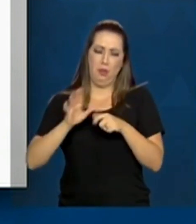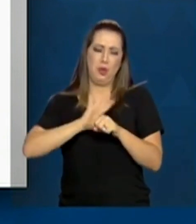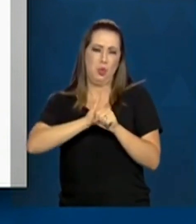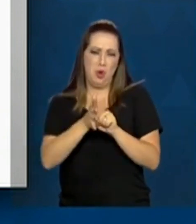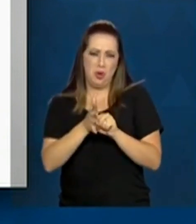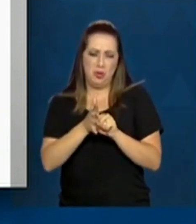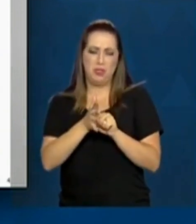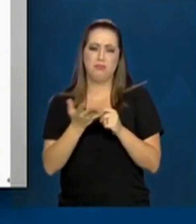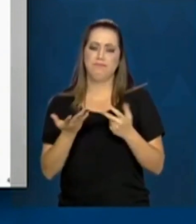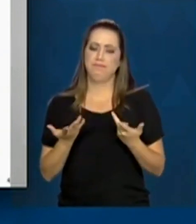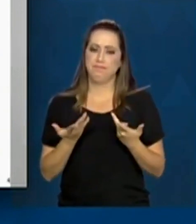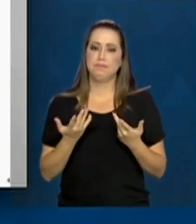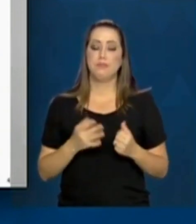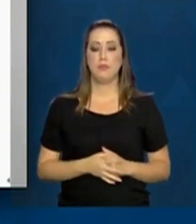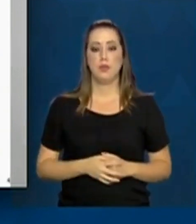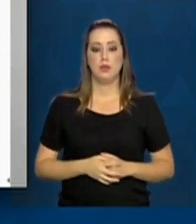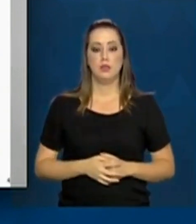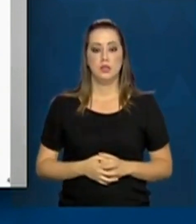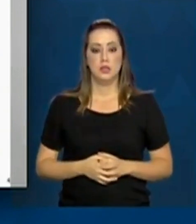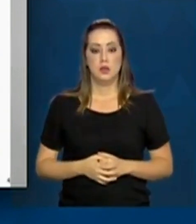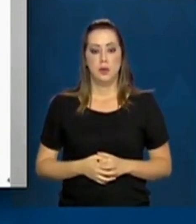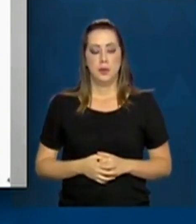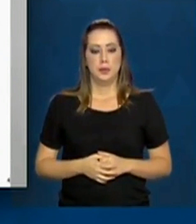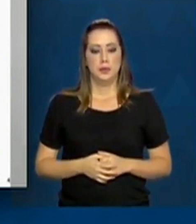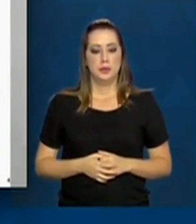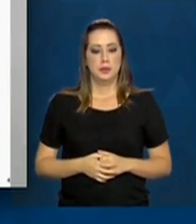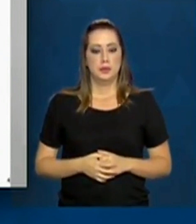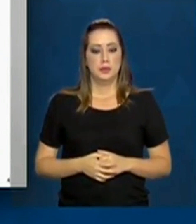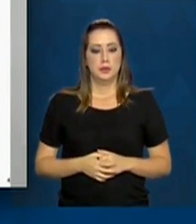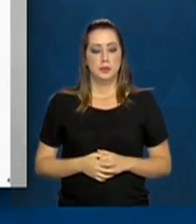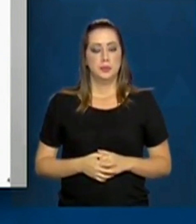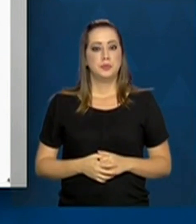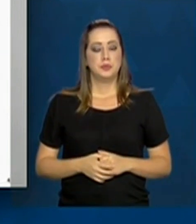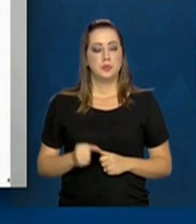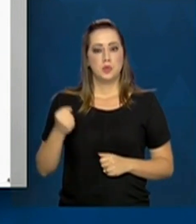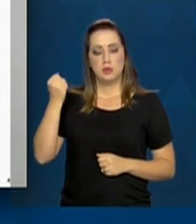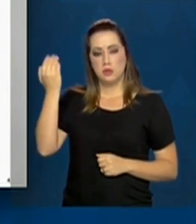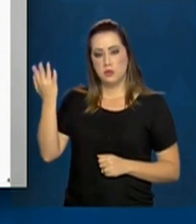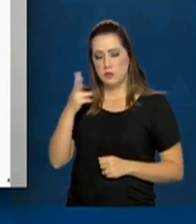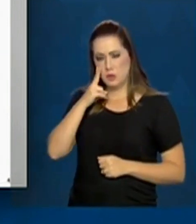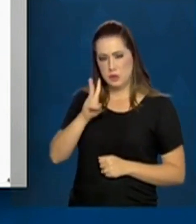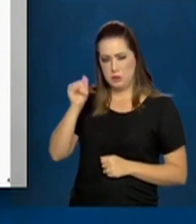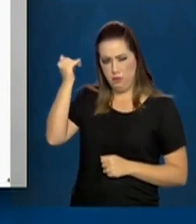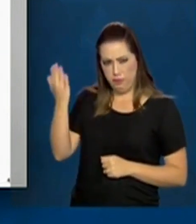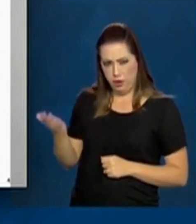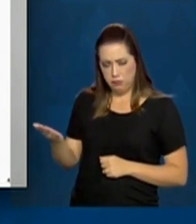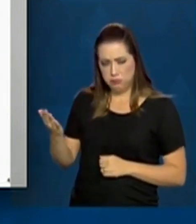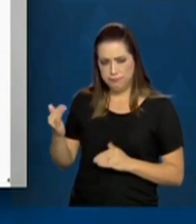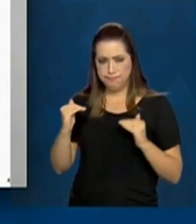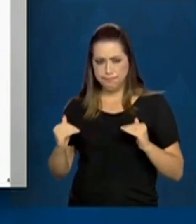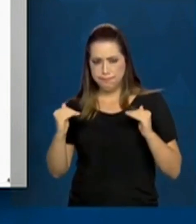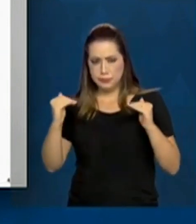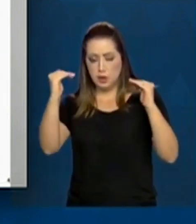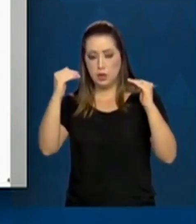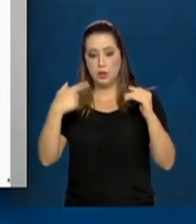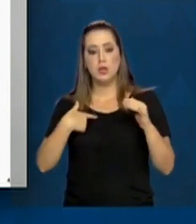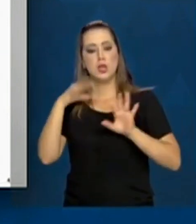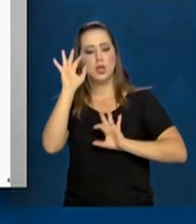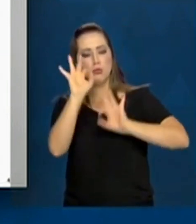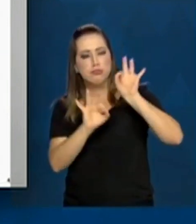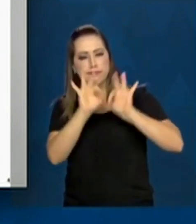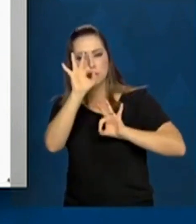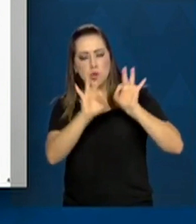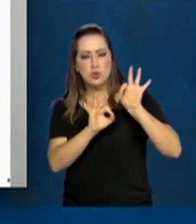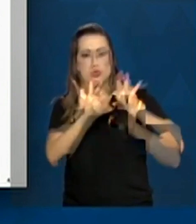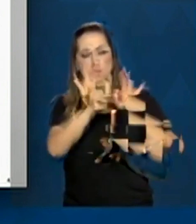dessa pandemia. As dimensões do programa são essas que os senhores têm à frente. Ele tem um modelo de